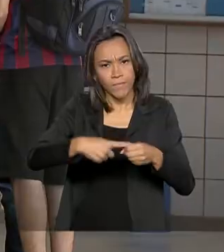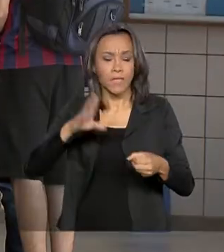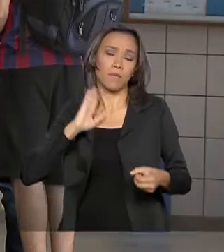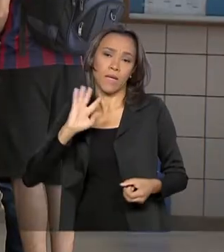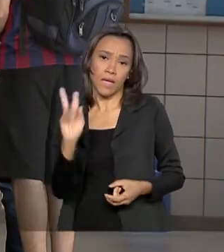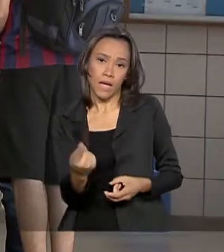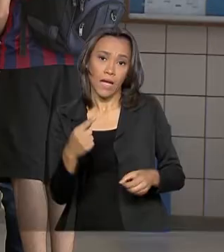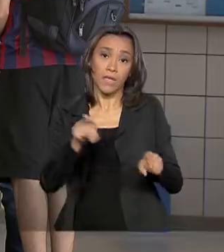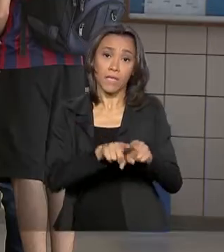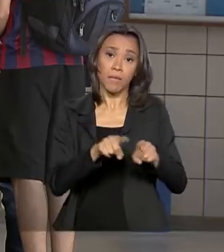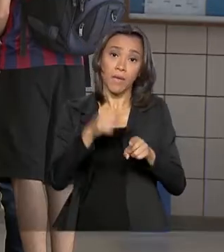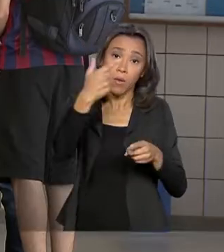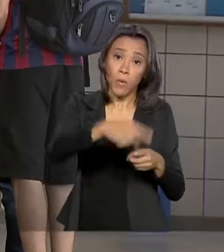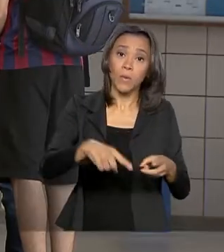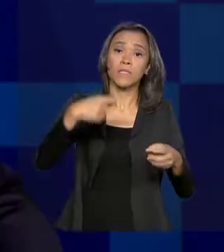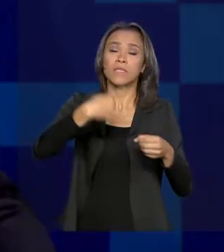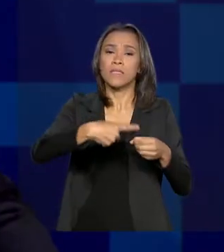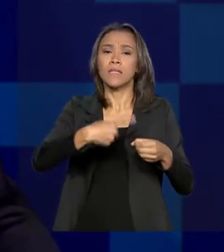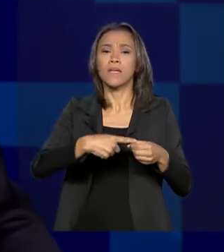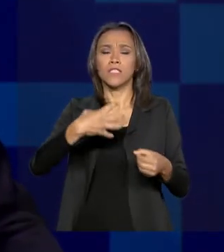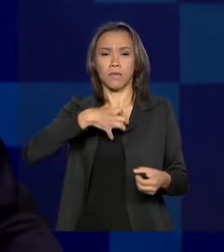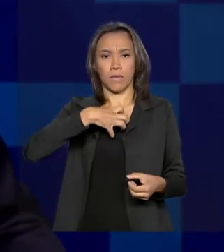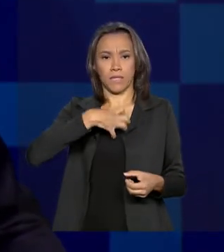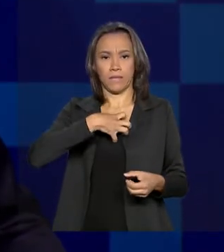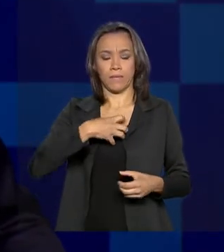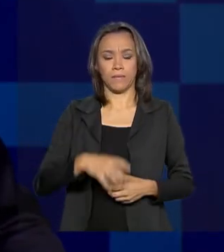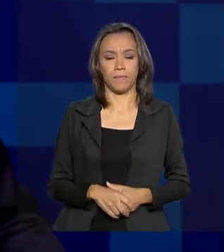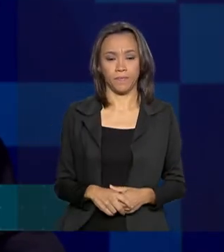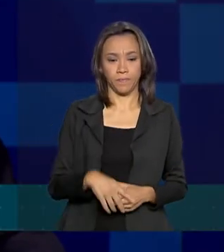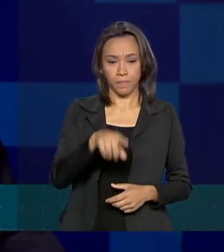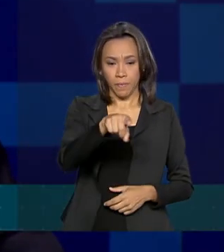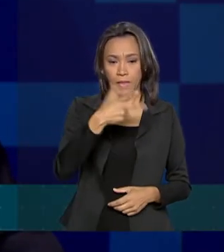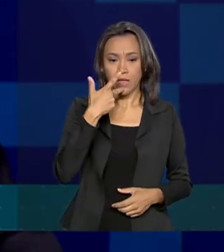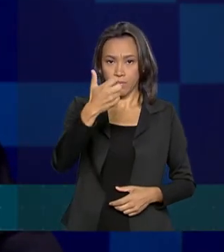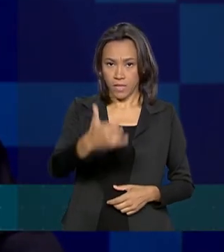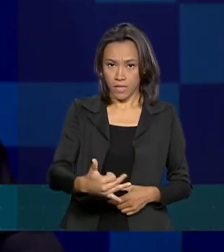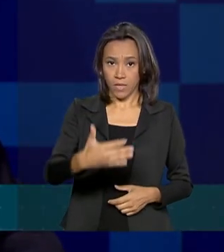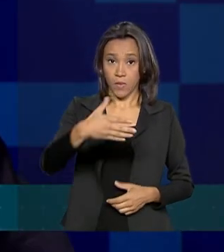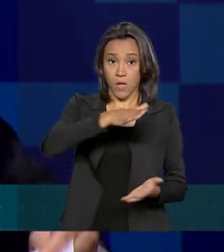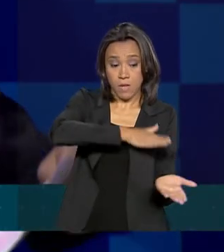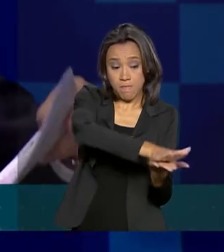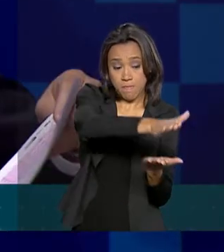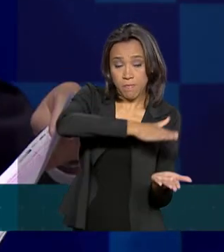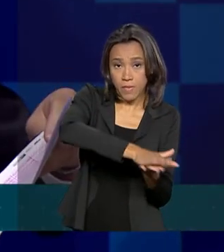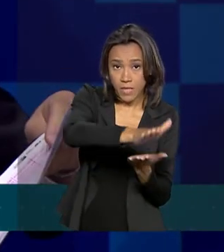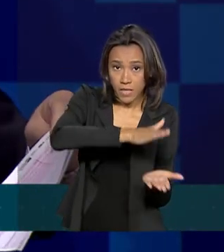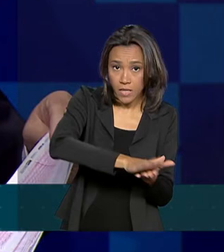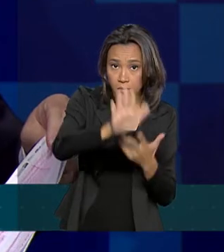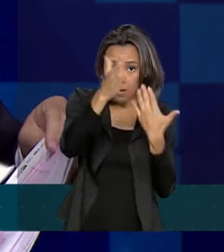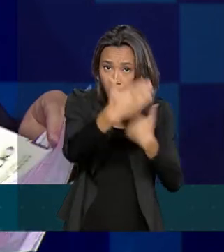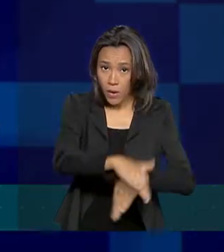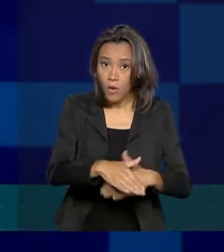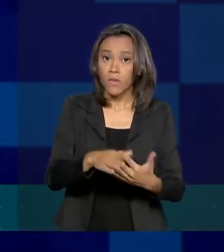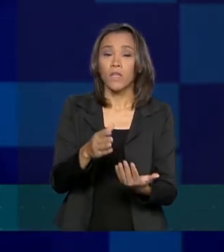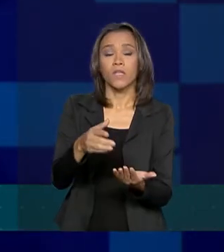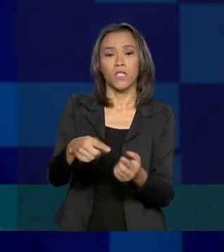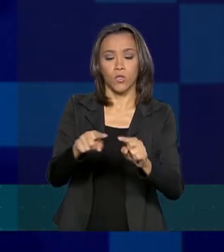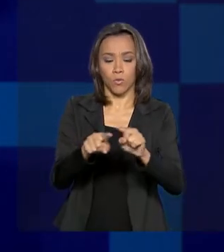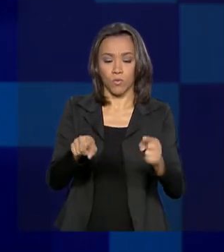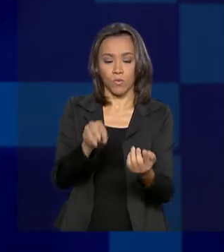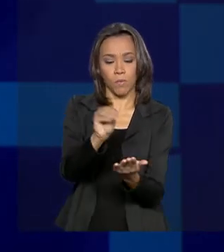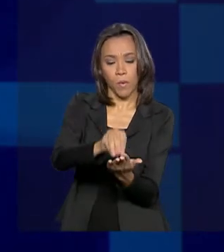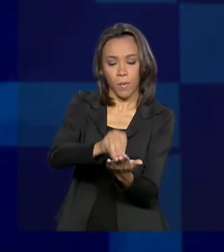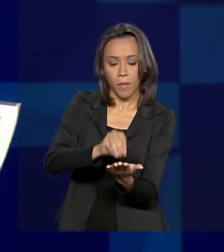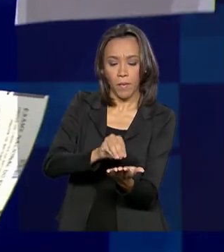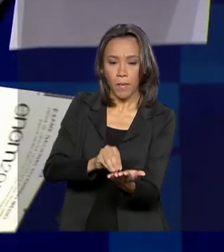Gerais e Alagoinhas, na Bahia. A gráfica imprime a prova, uma prova, e um cartão resposta. Uma outra